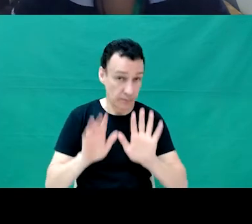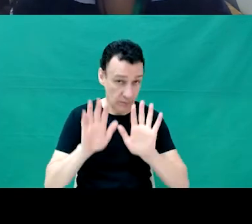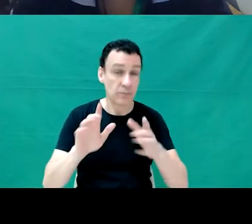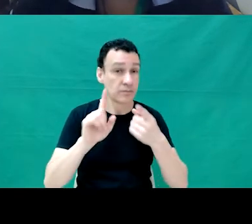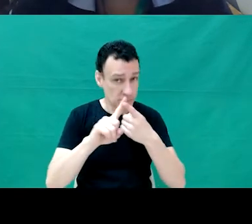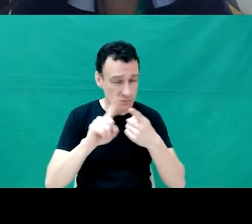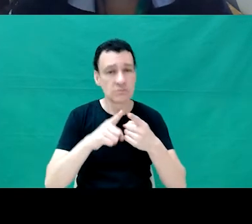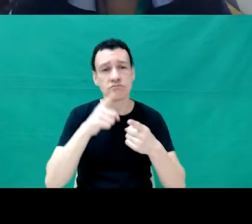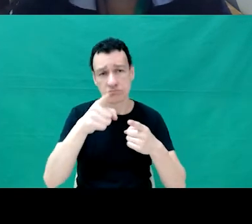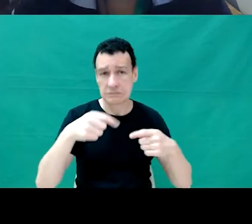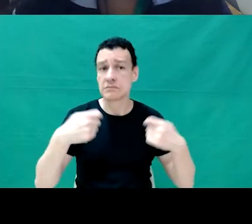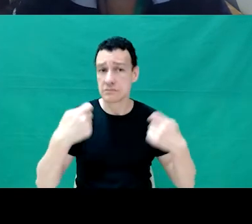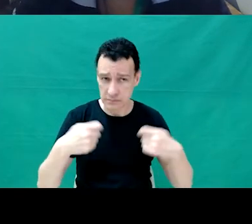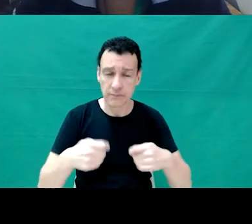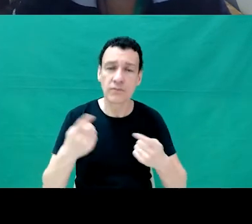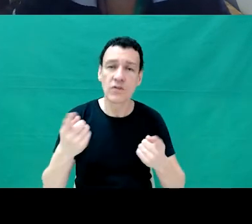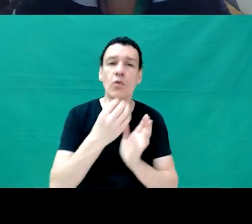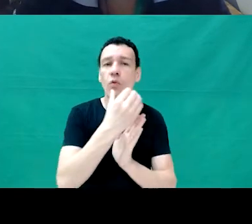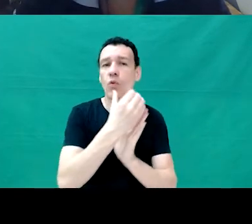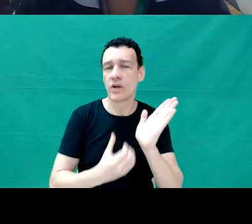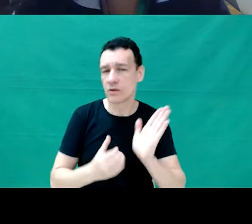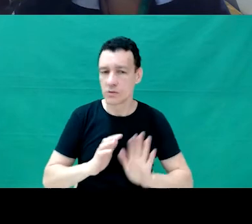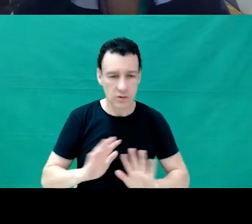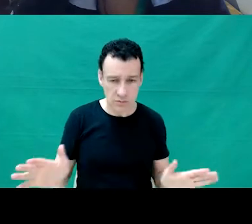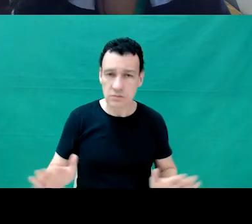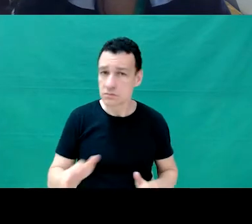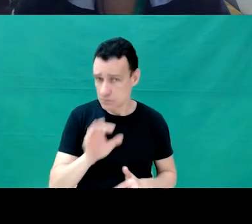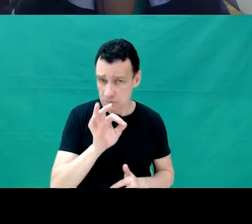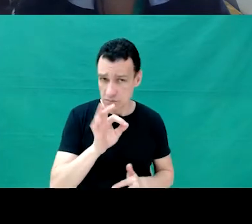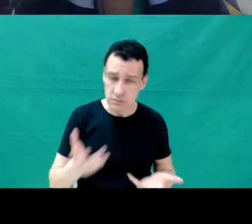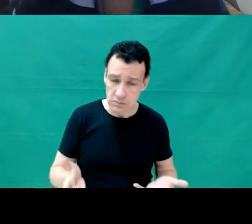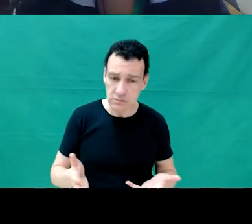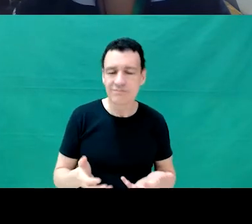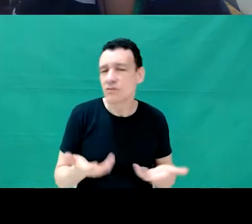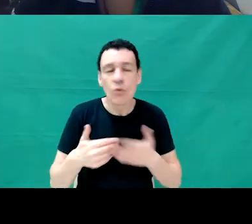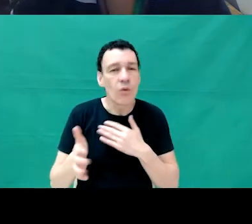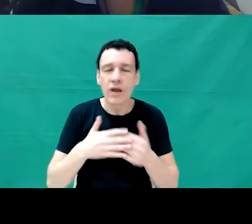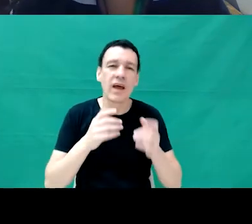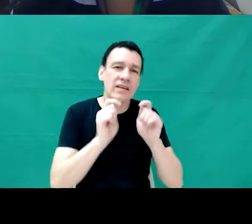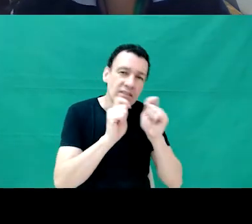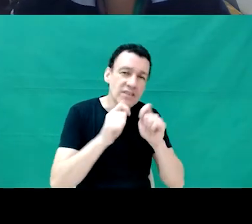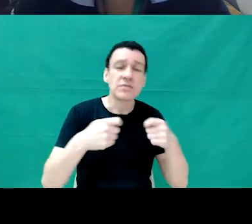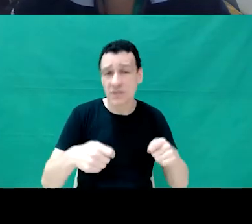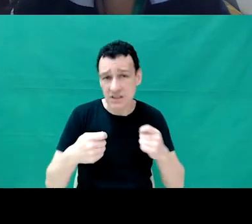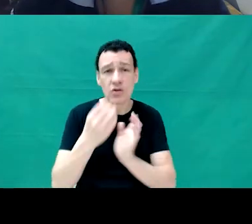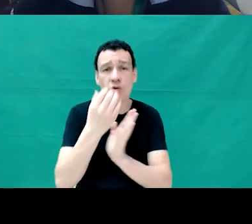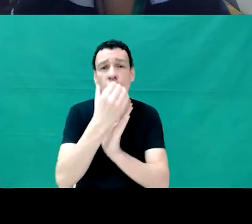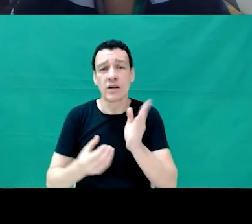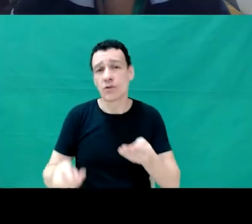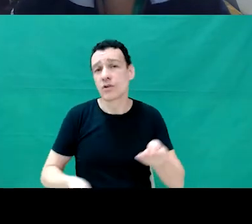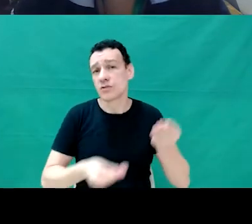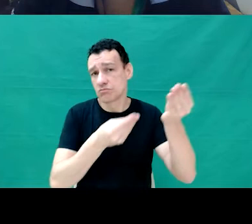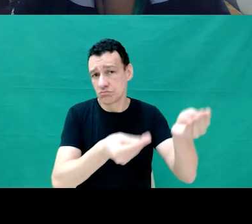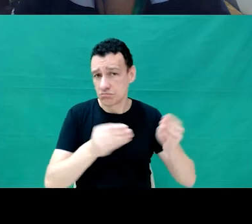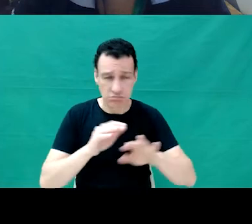que para você participar de um processo seletivo, eles sempre pedem para você mandar um currículo. E aí eu trouxe aqui um